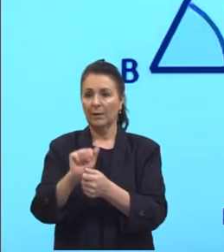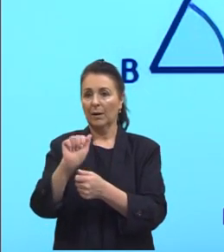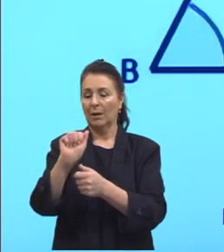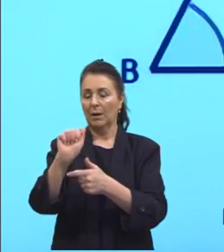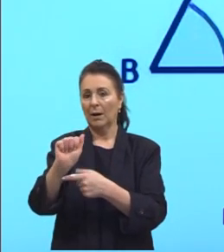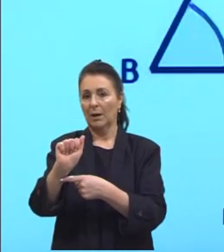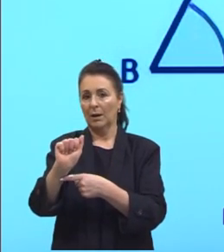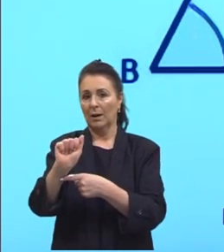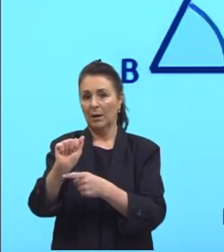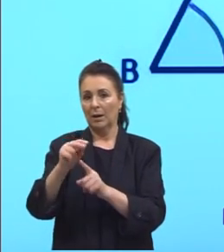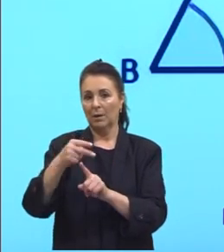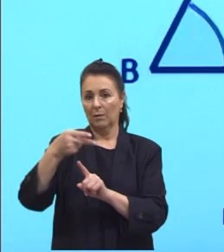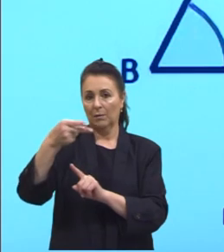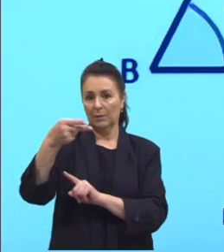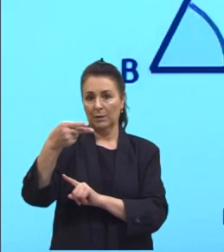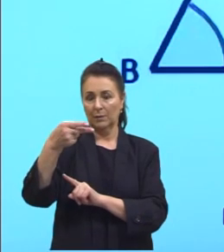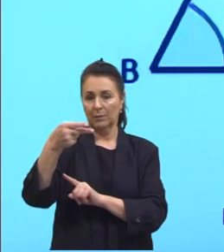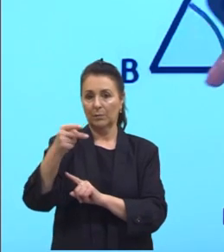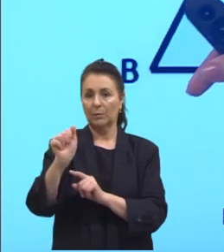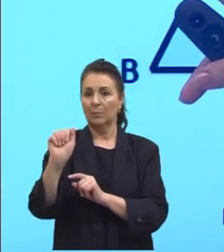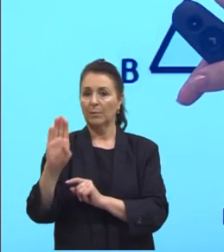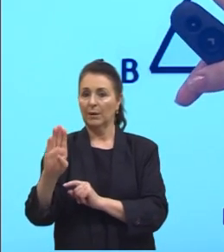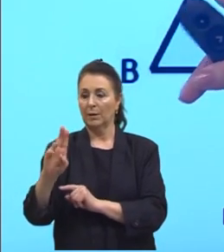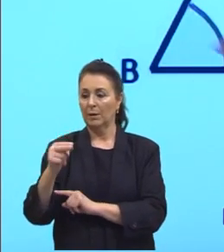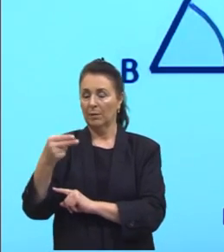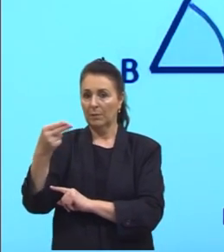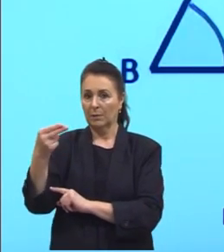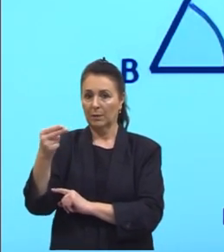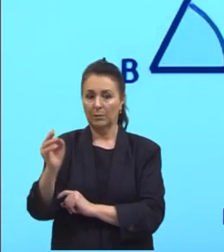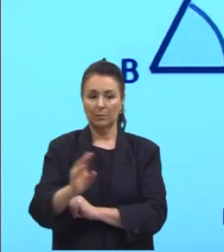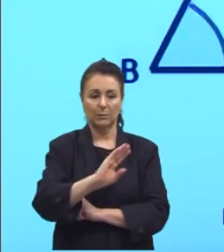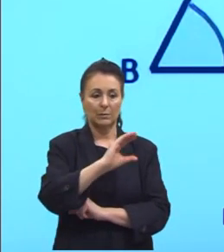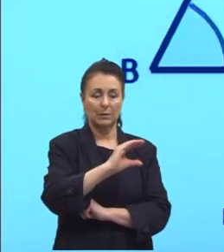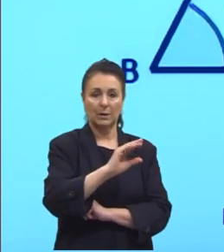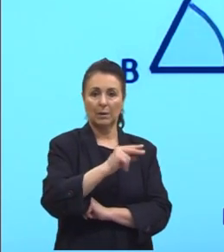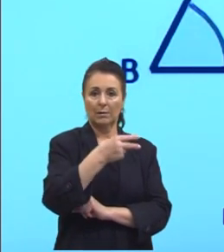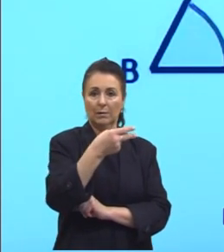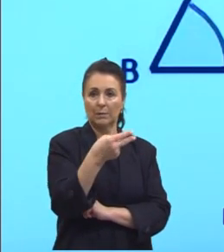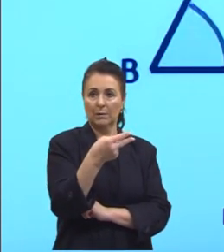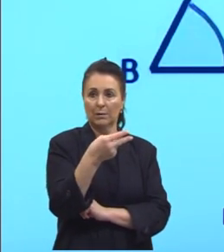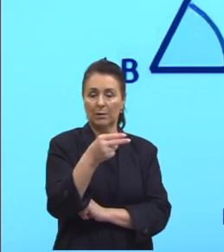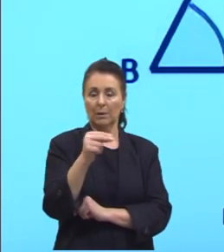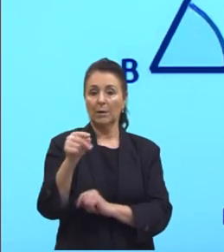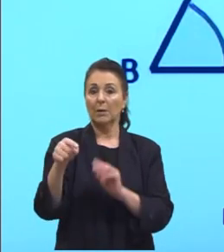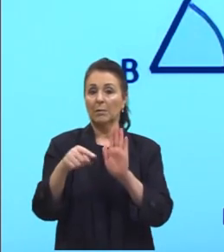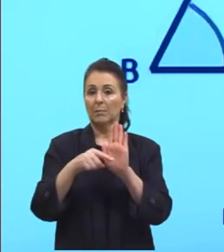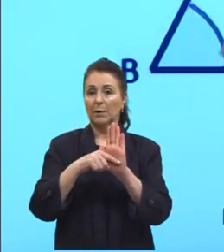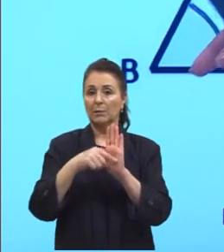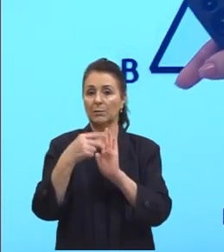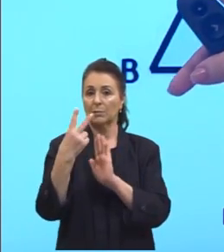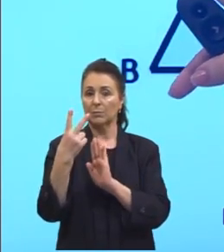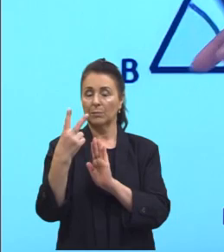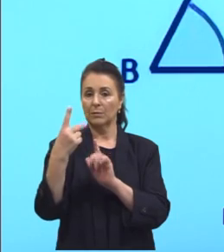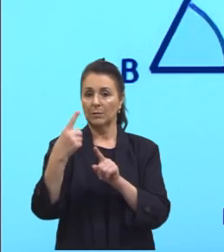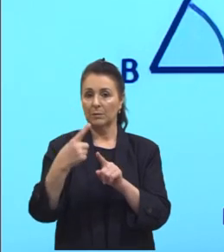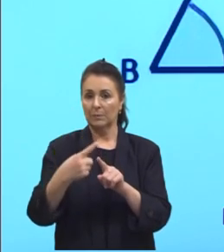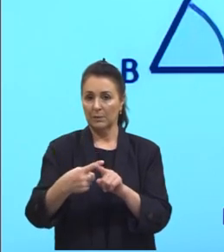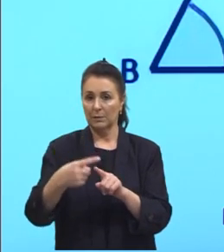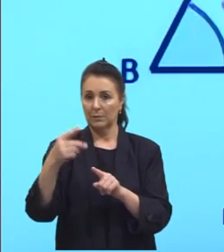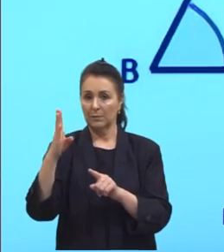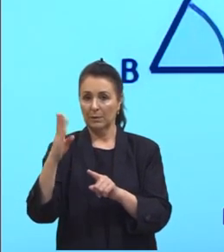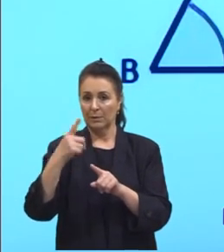ao quadrado é igual a b ao quadrado mais c ao quadrado menos duas vezes b vezes c